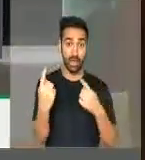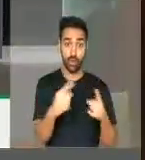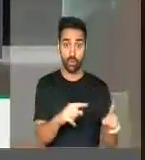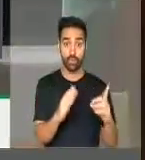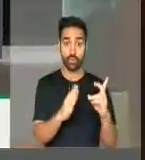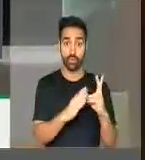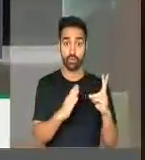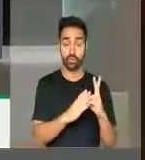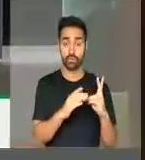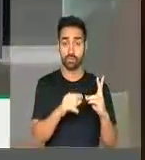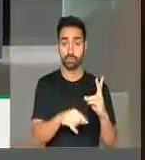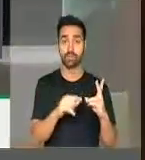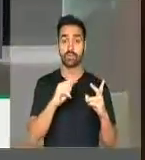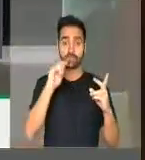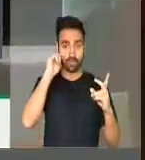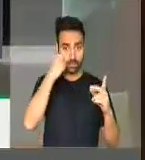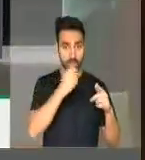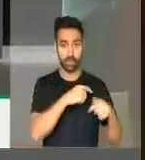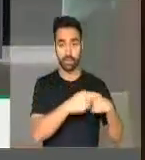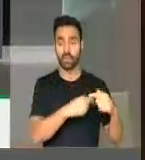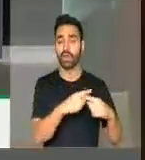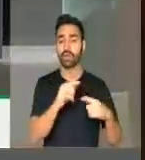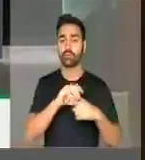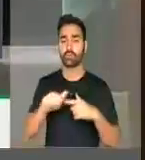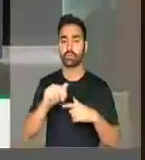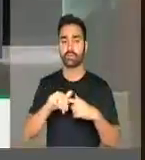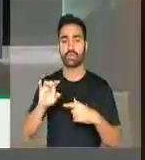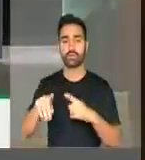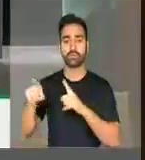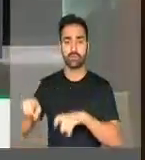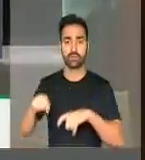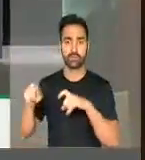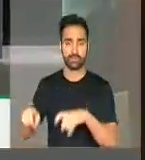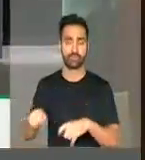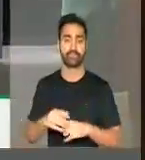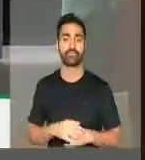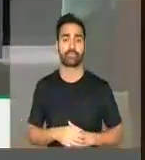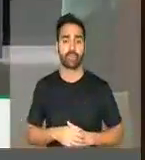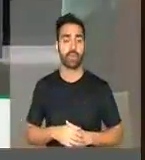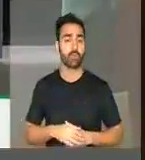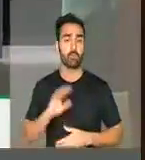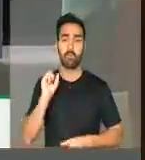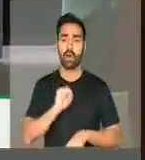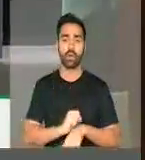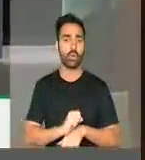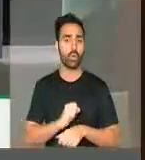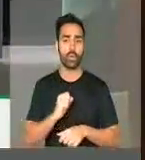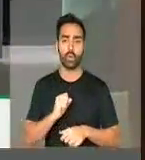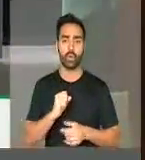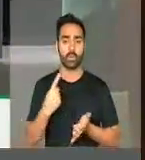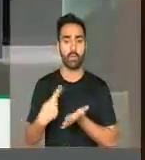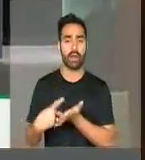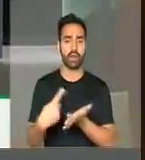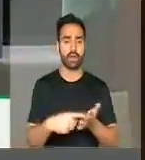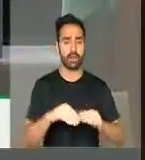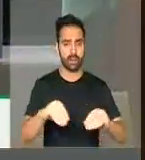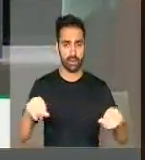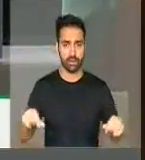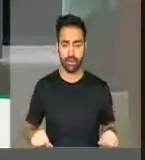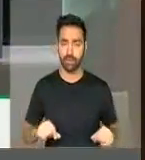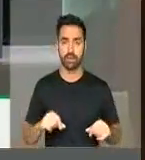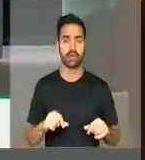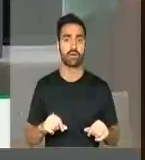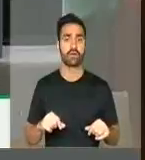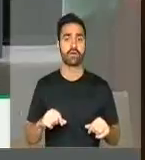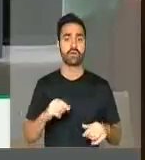É capitão do mato do agronegócio. Paralise e anula processos de demarcação, corta recursos e